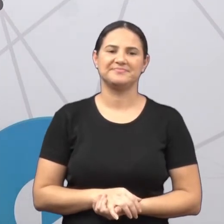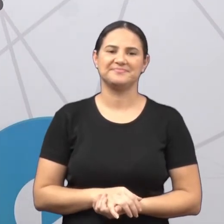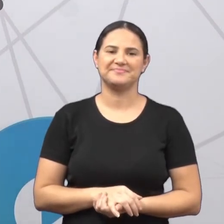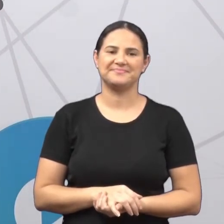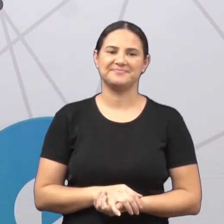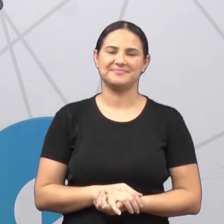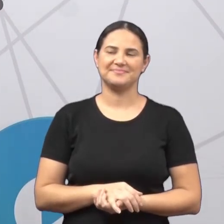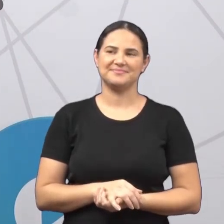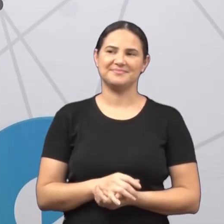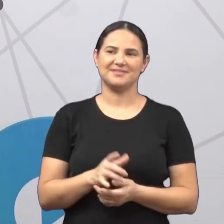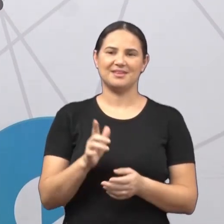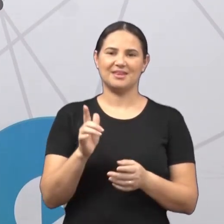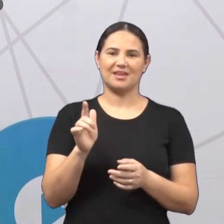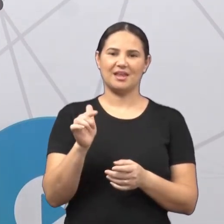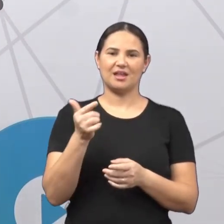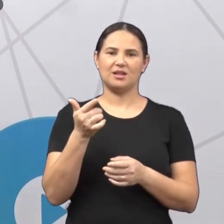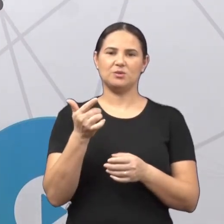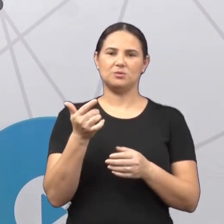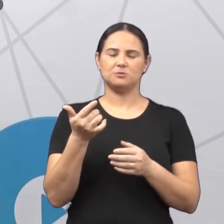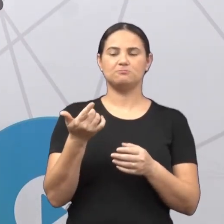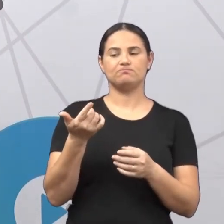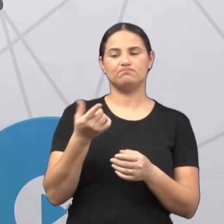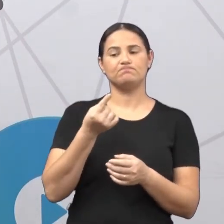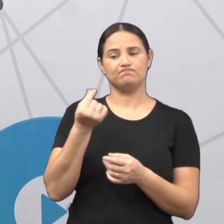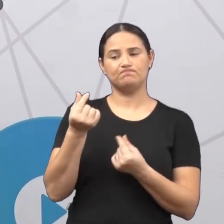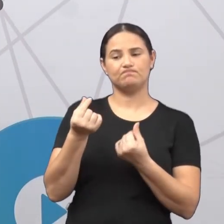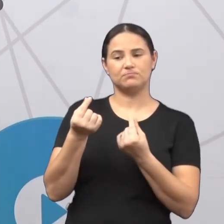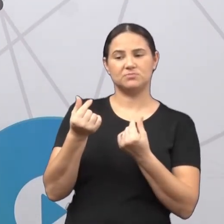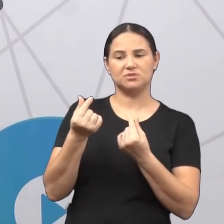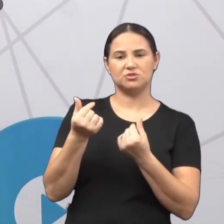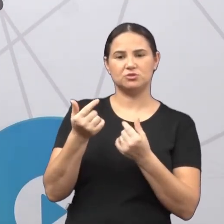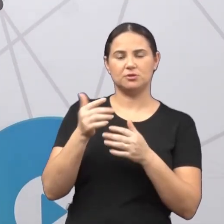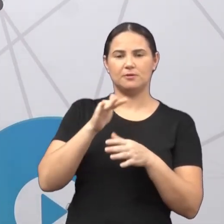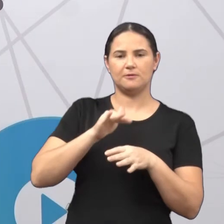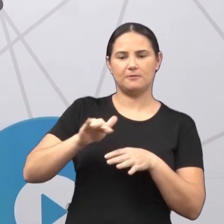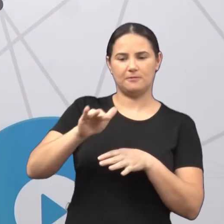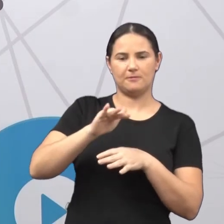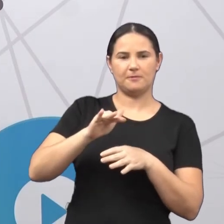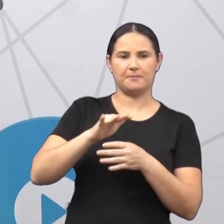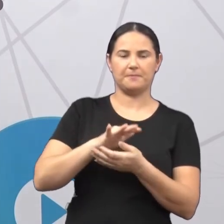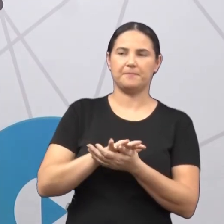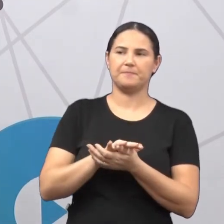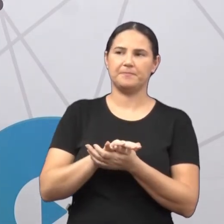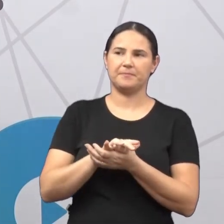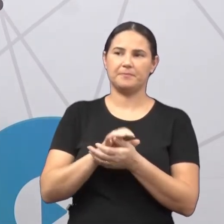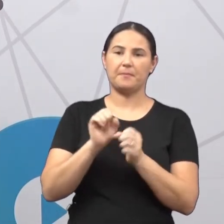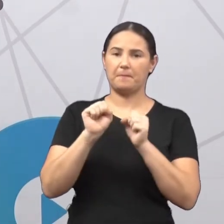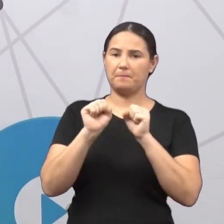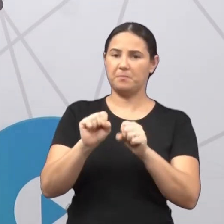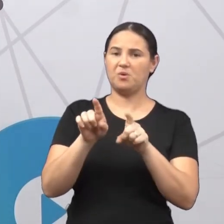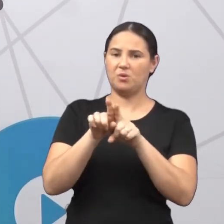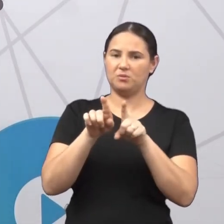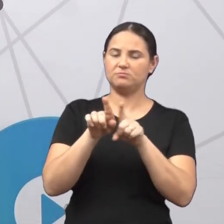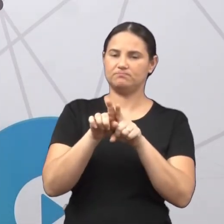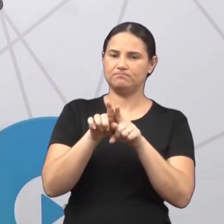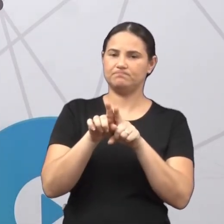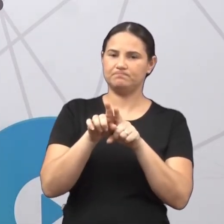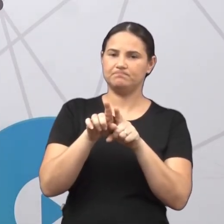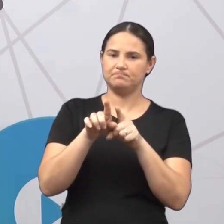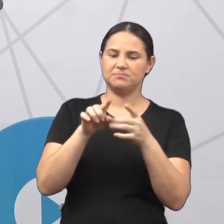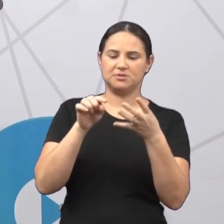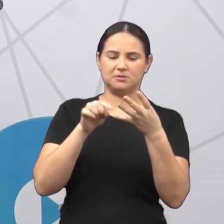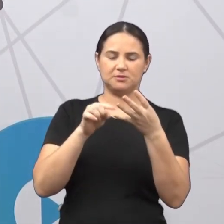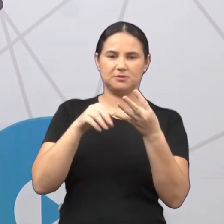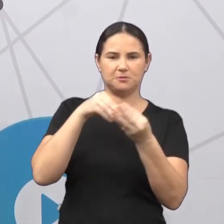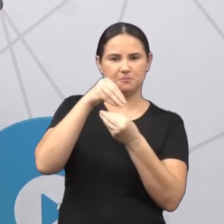parte mais, que tenha mais condições, né? A classe média. Então, pode acontecer também isso. E existe